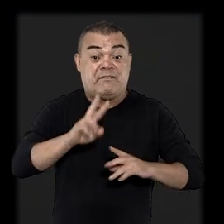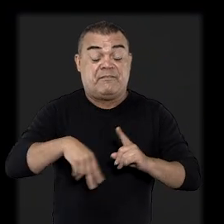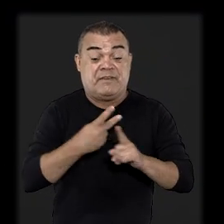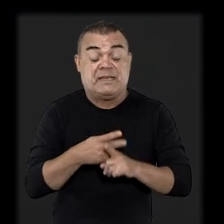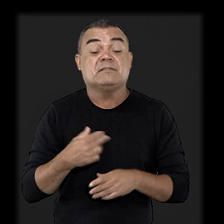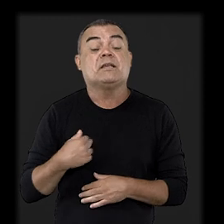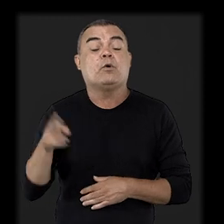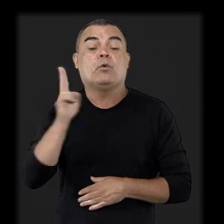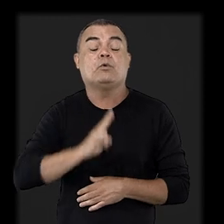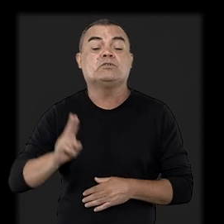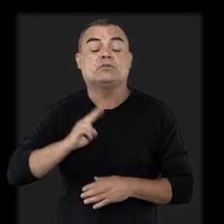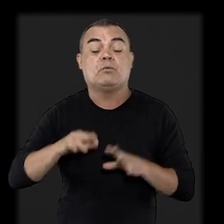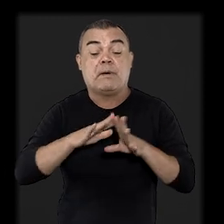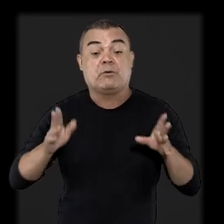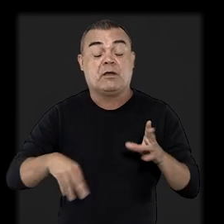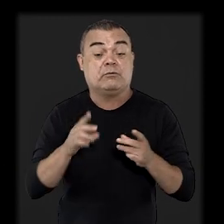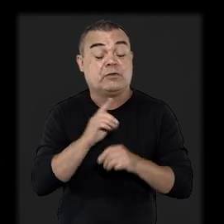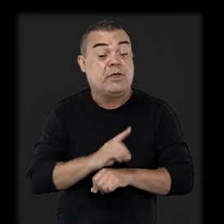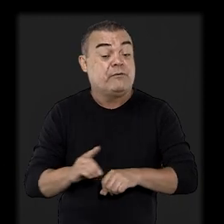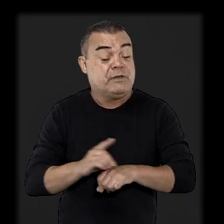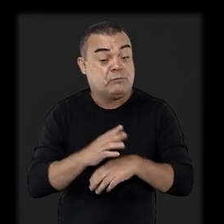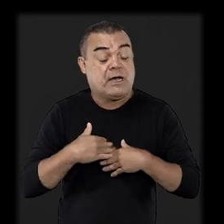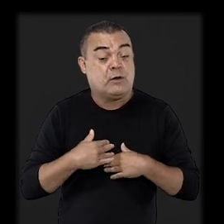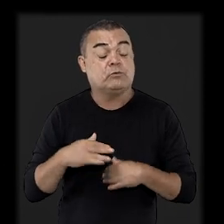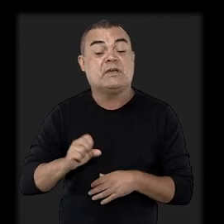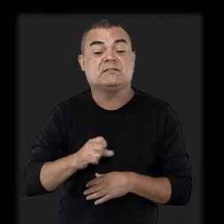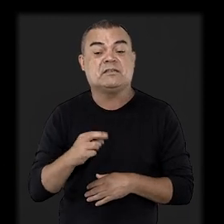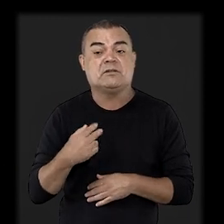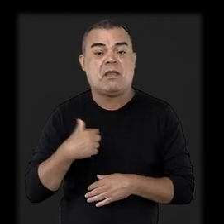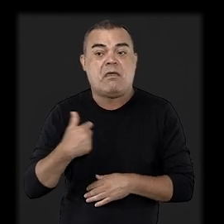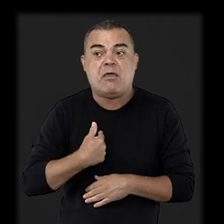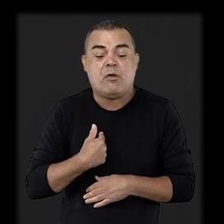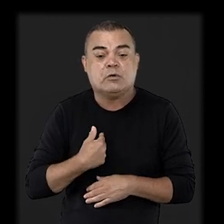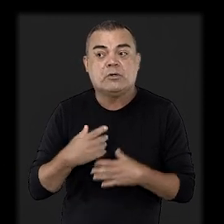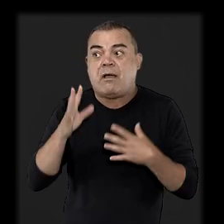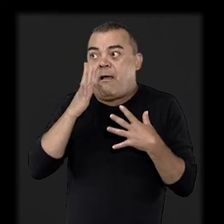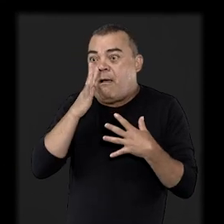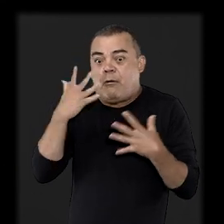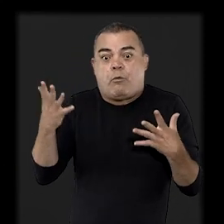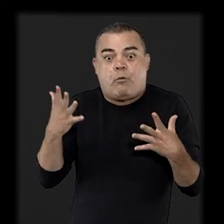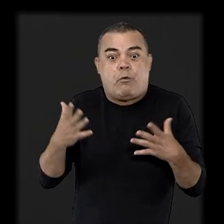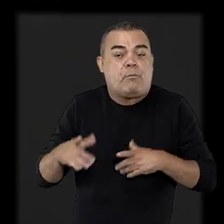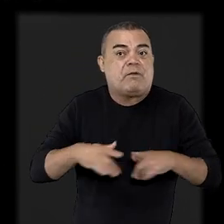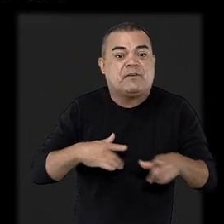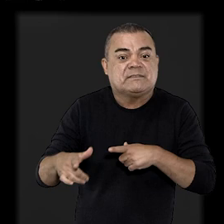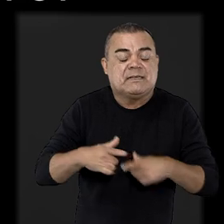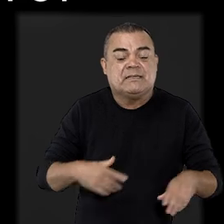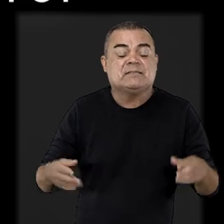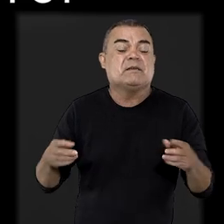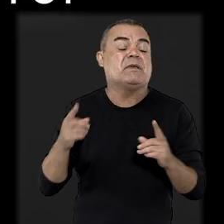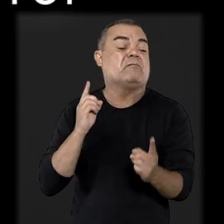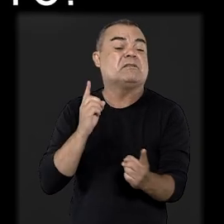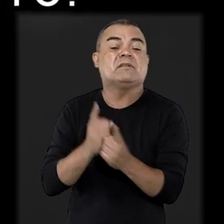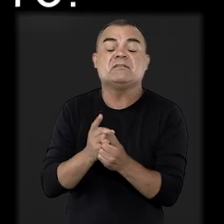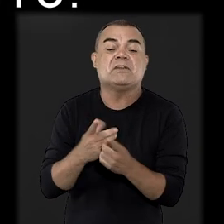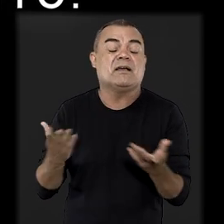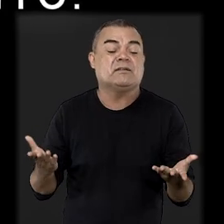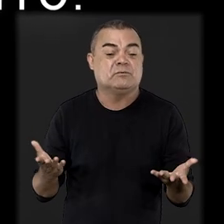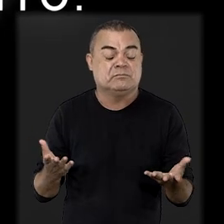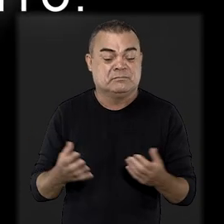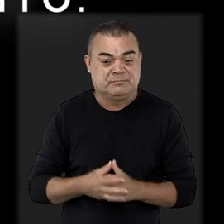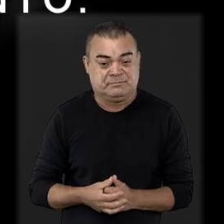É a segunda vez que eu utilizo o balcão virtual do STJ. Eu estou impressionada com o profissionalismo, cordialidade e eficiência do atendimento.